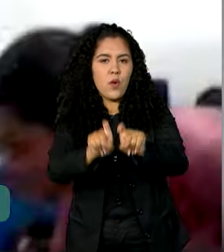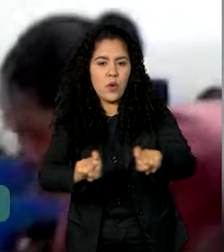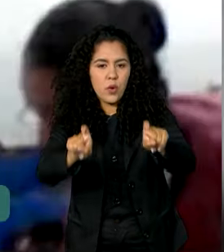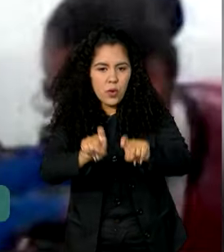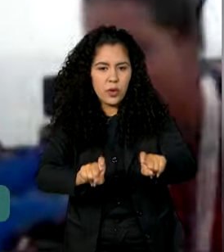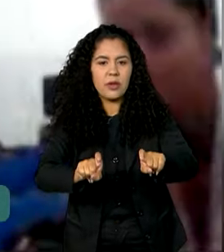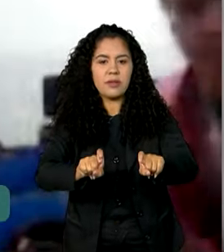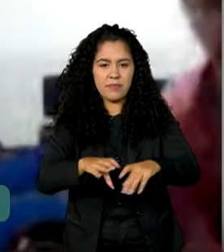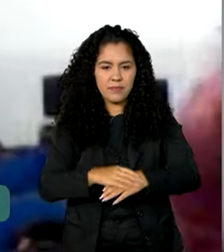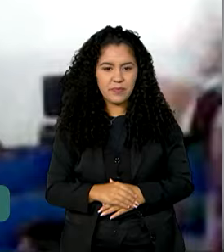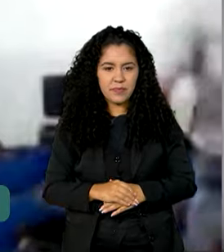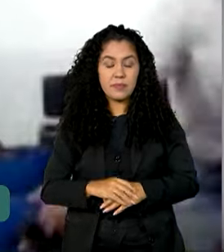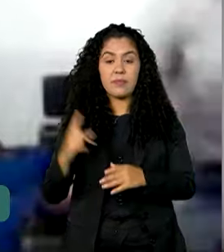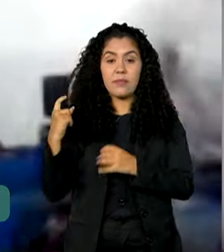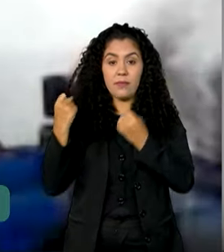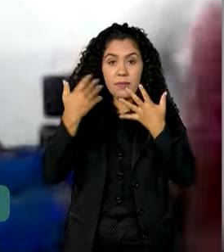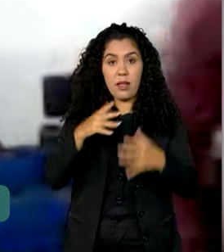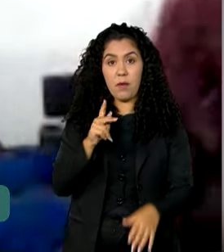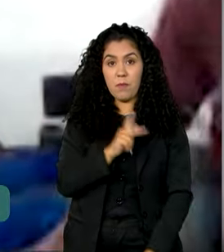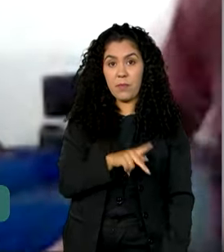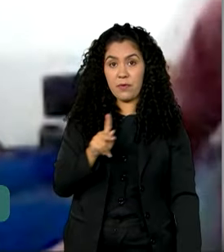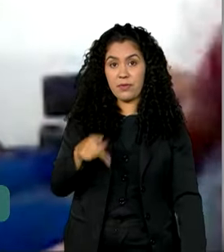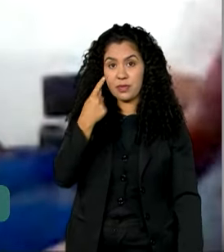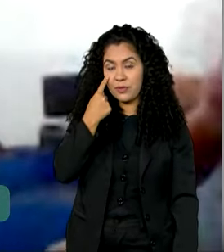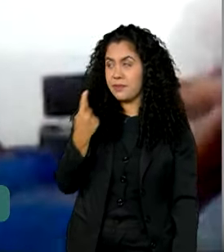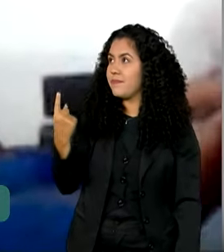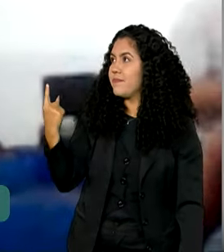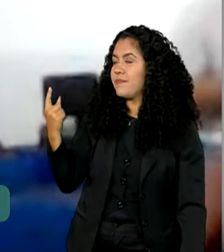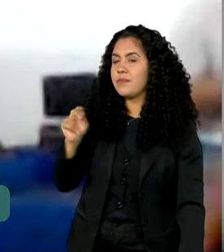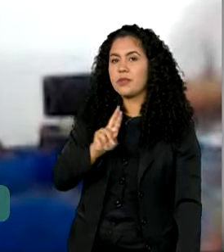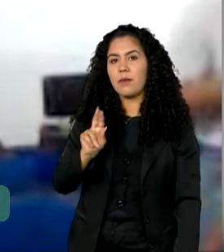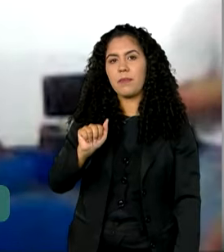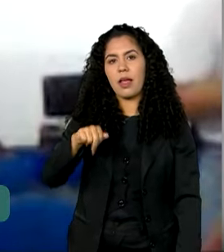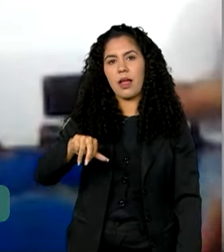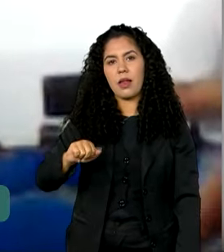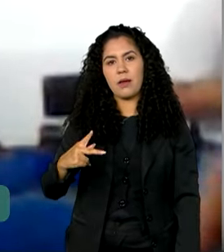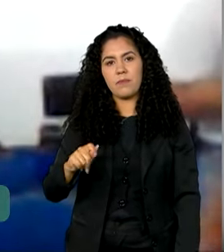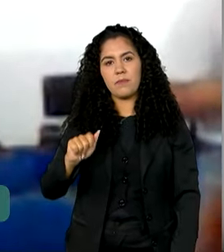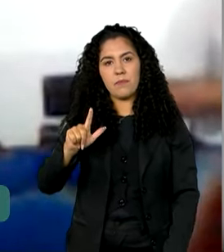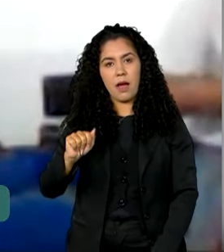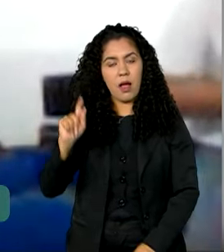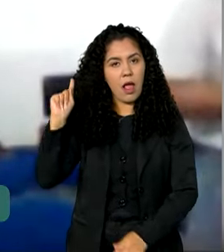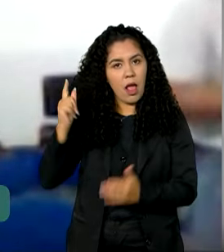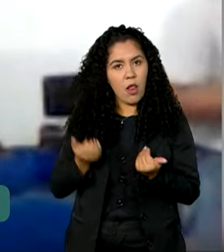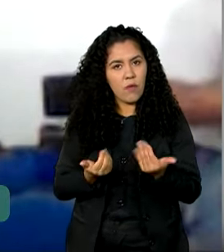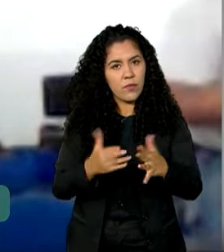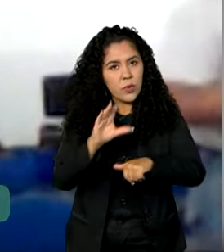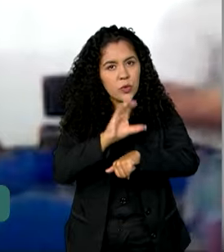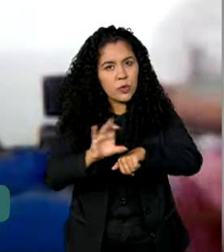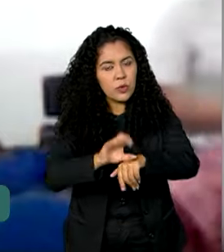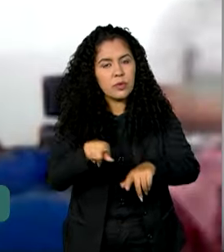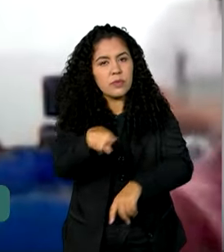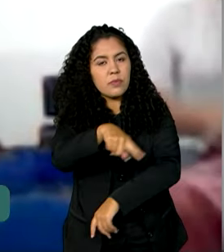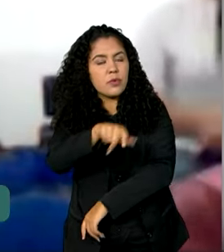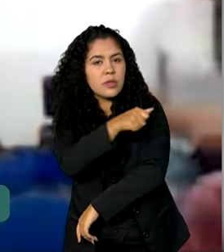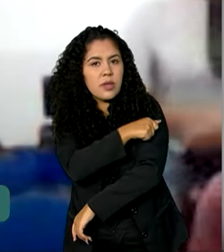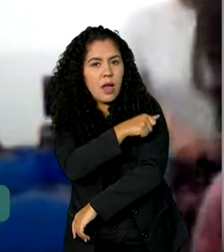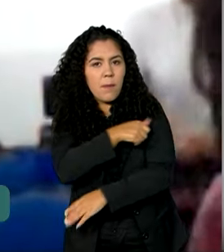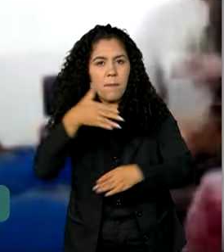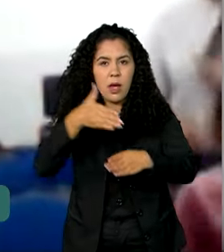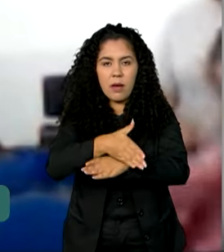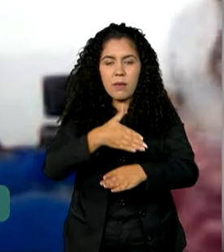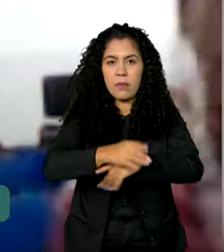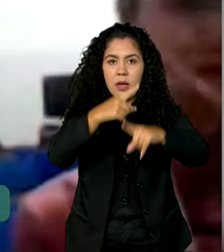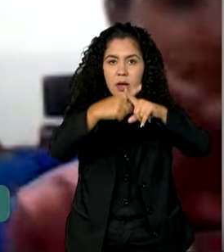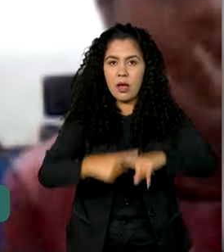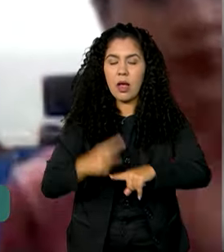Hathaway. A professora Ana Paula, que preparou os alunos para a competição, garante que os 20 computadores que